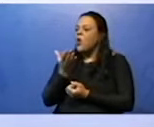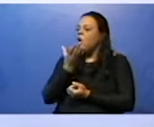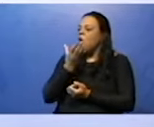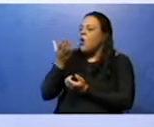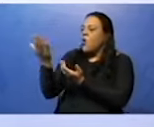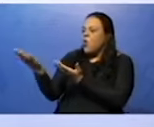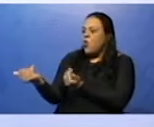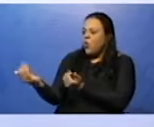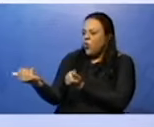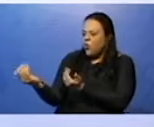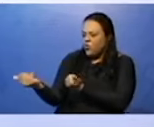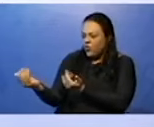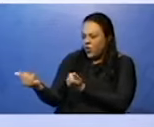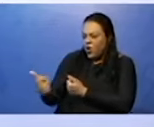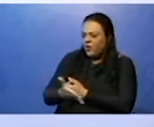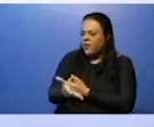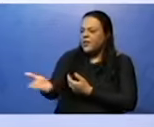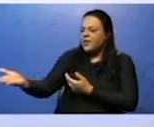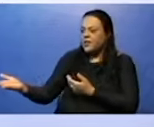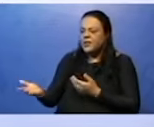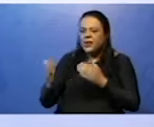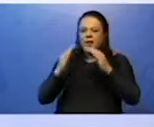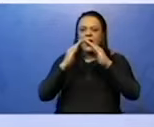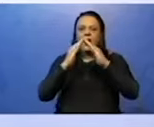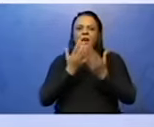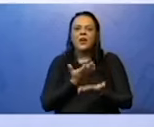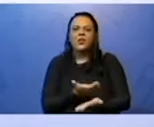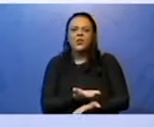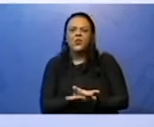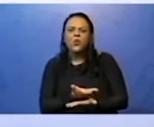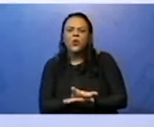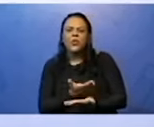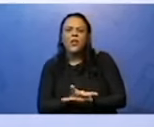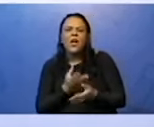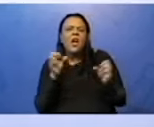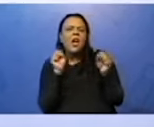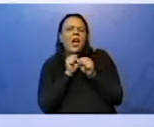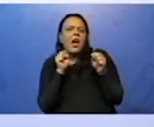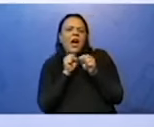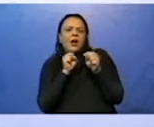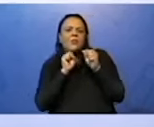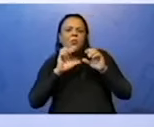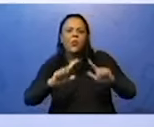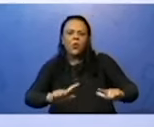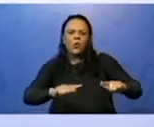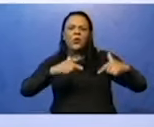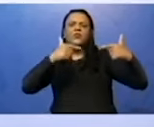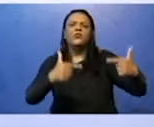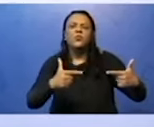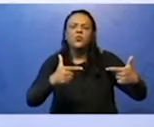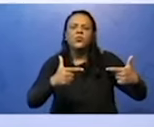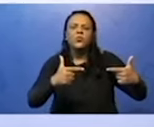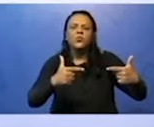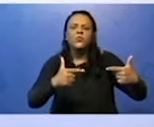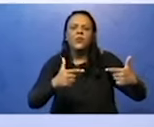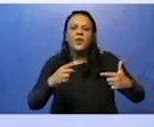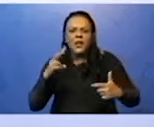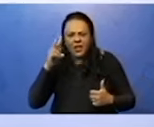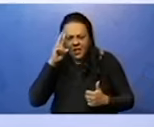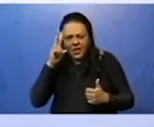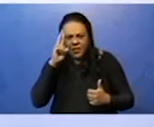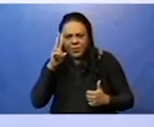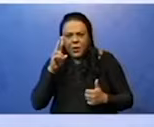iniciativa. Por que eu grifei o verbo? Sempre que você vai analisar uma frase, acho o verbo primeiro. Lembram-se disso?